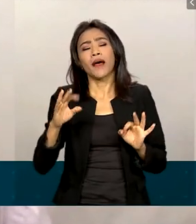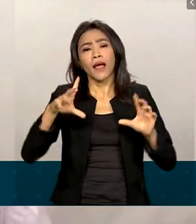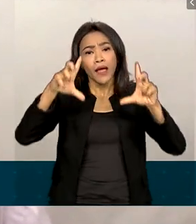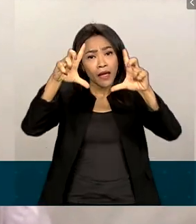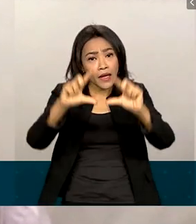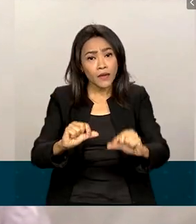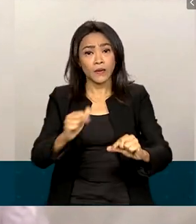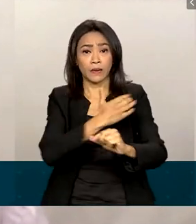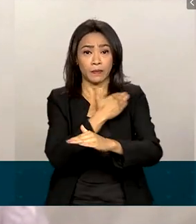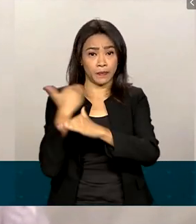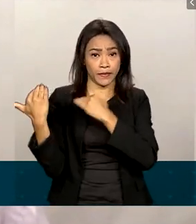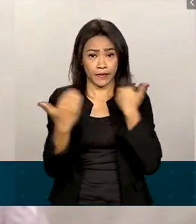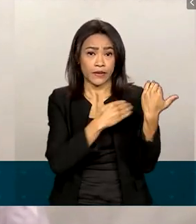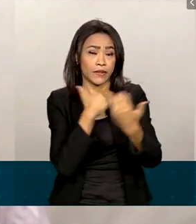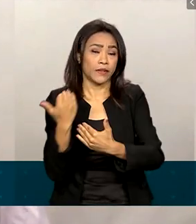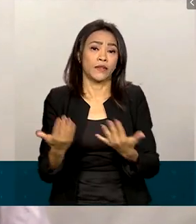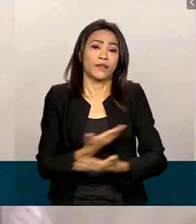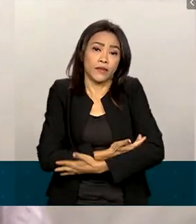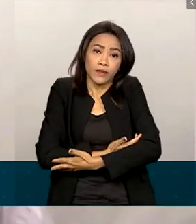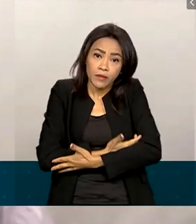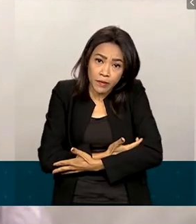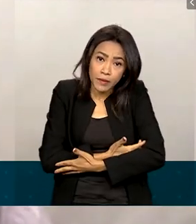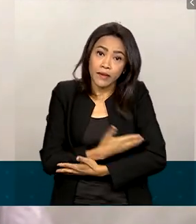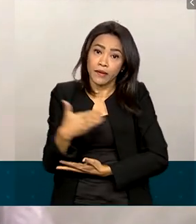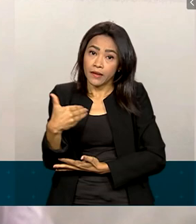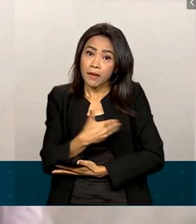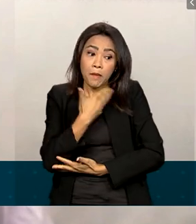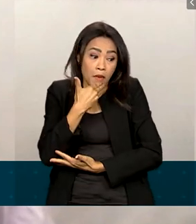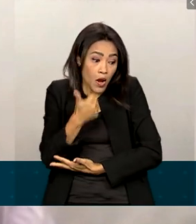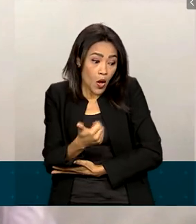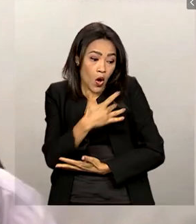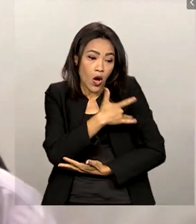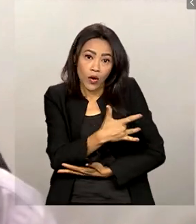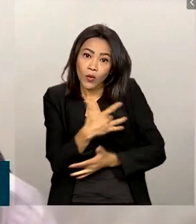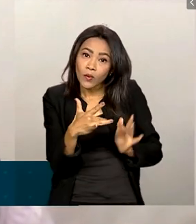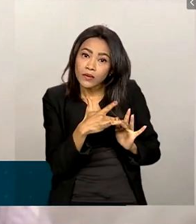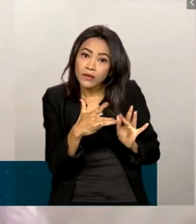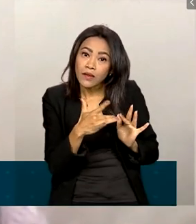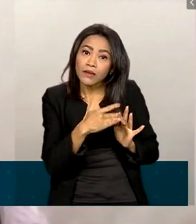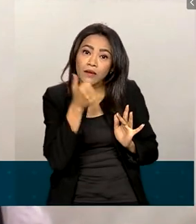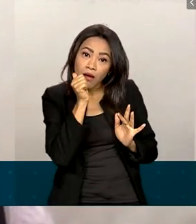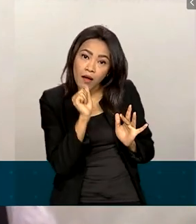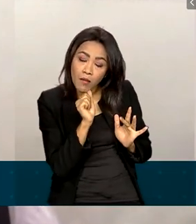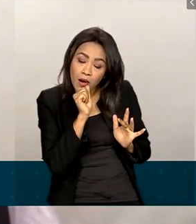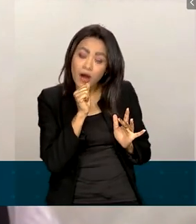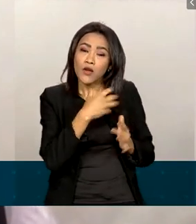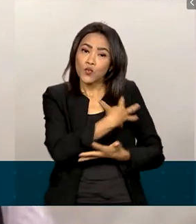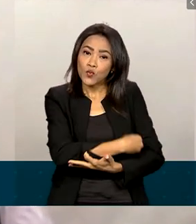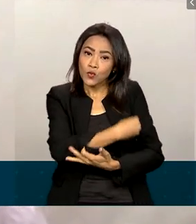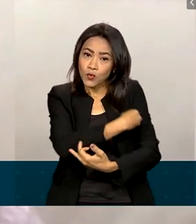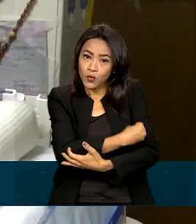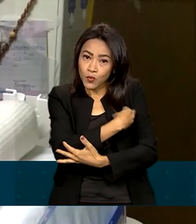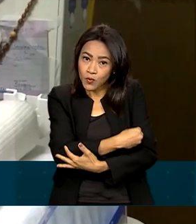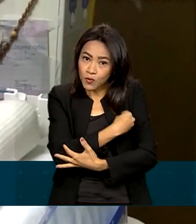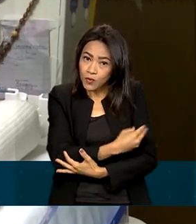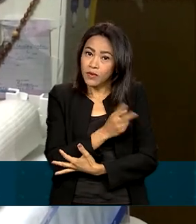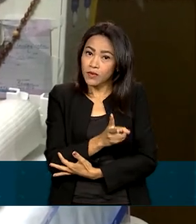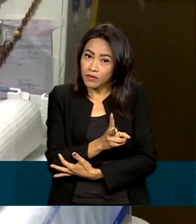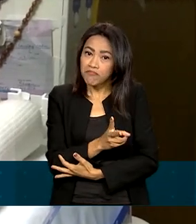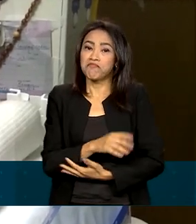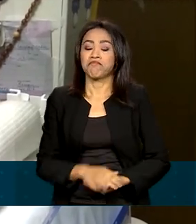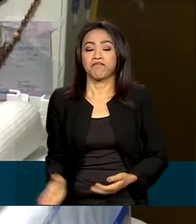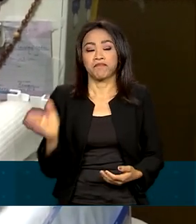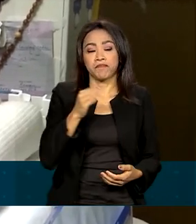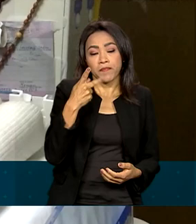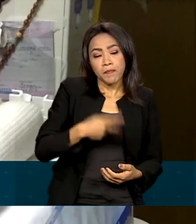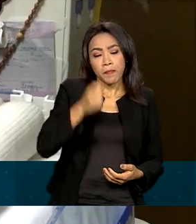neonatal, redução de infecções, melhora do vínculo, aleitamento, promovendo alta mais precoce. No Brasil,